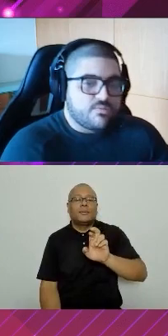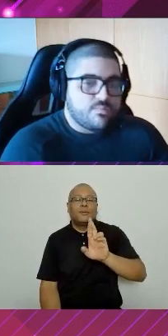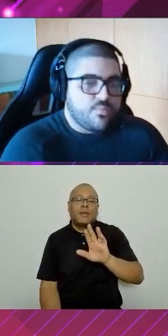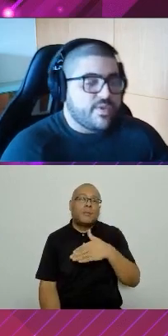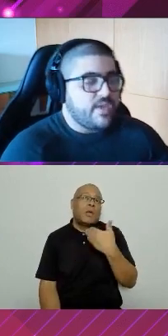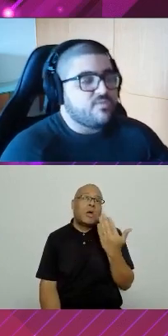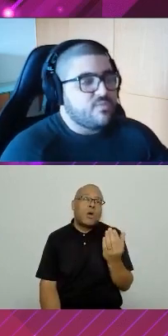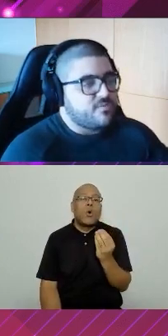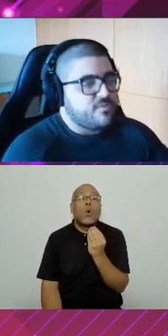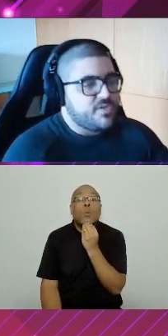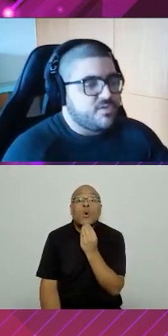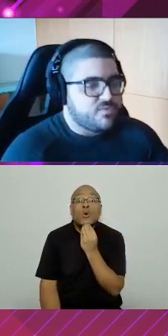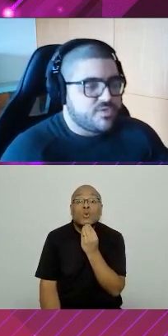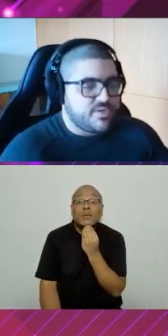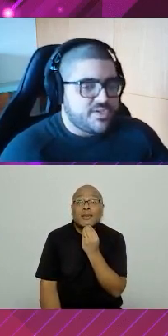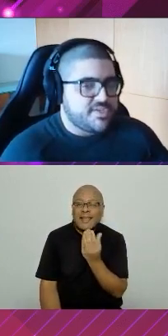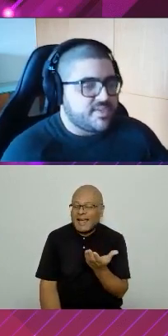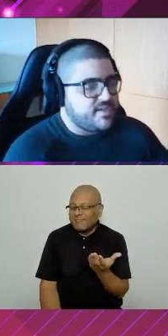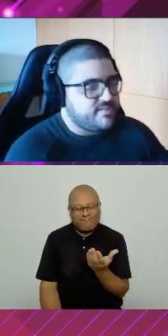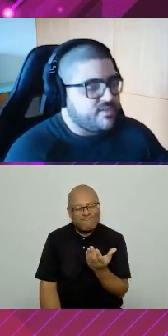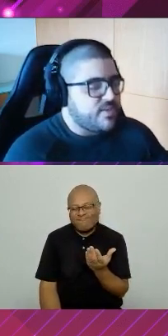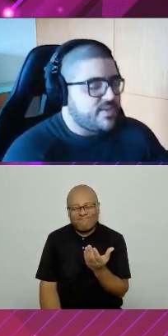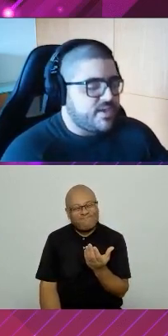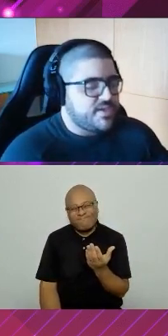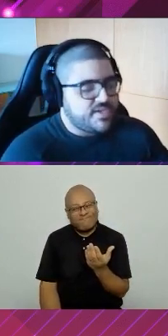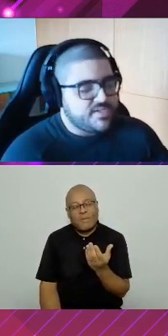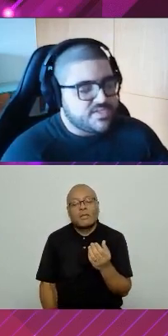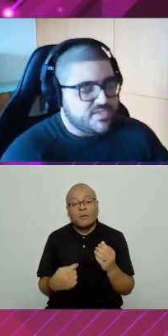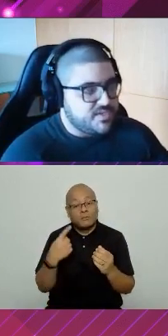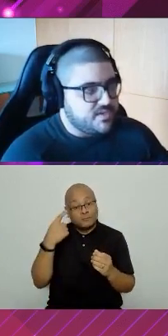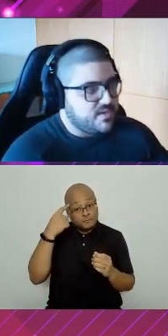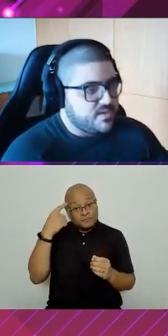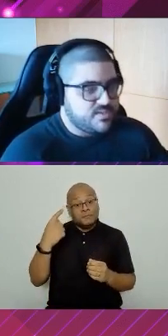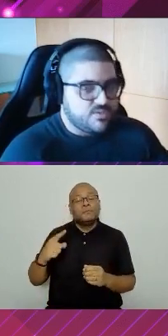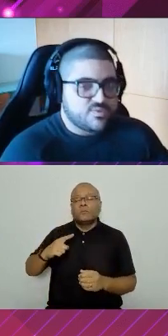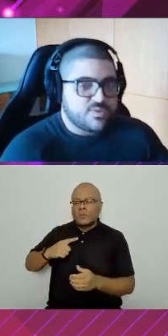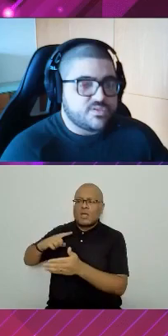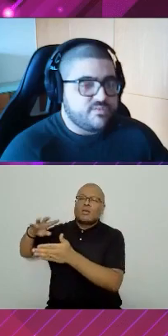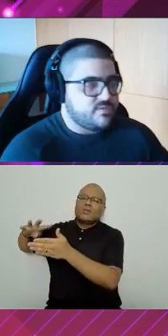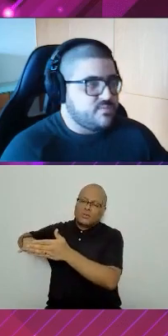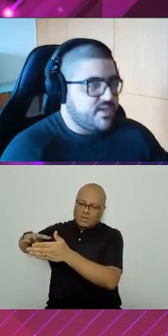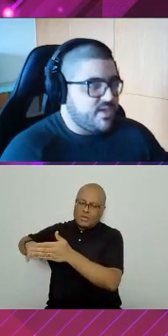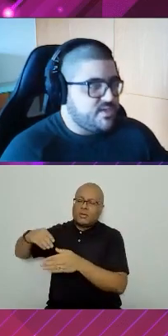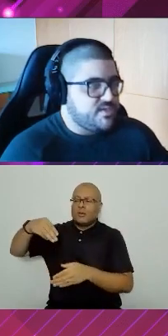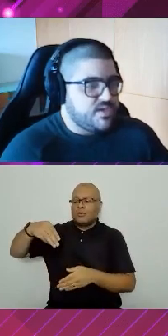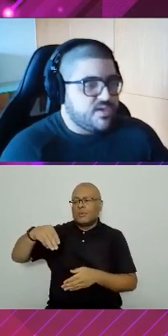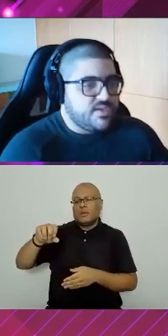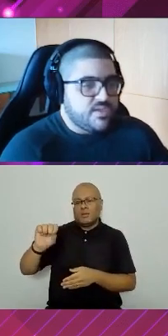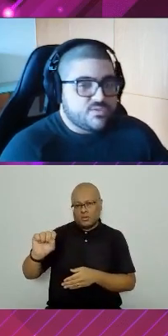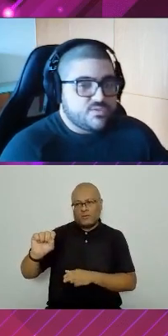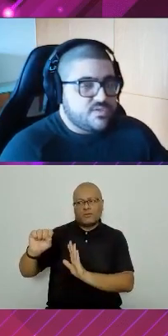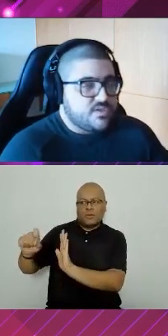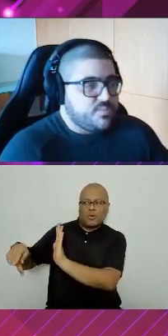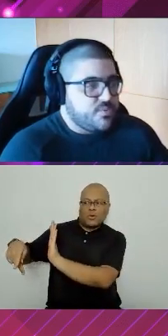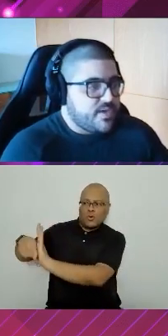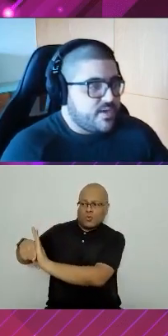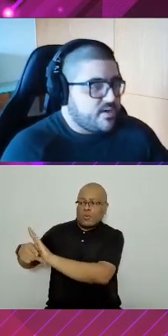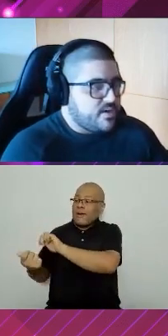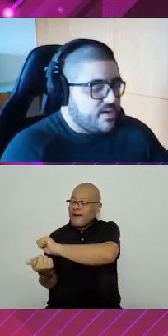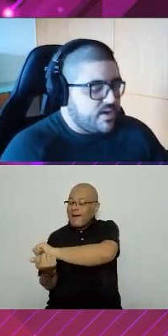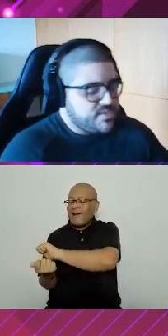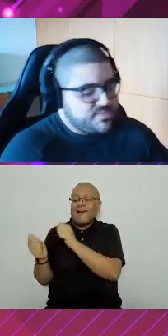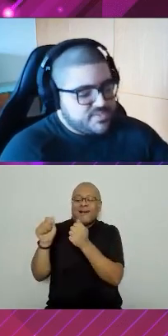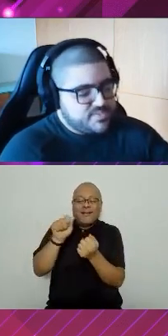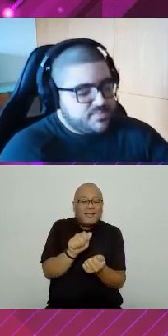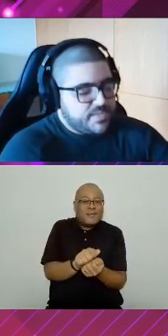Então, por que os micro front-end surgiram? A gente está trazendo uma ideia que já existia, que são dos micro serviços do back-end, e eles surgiram porque